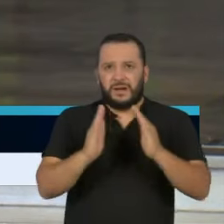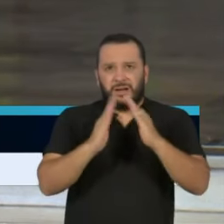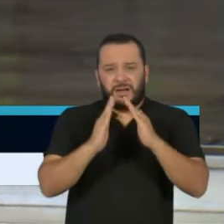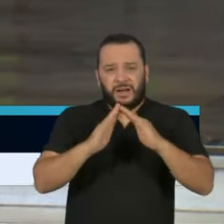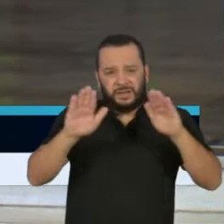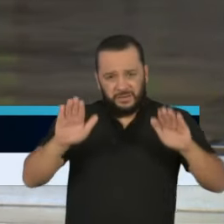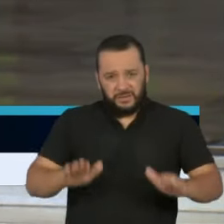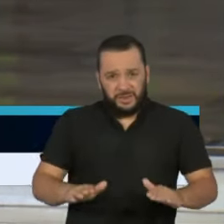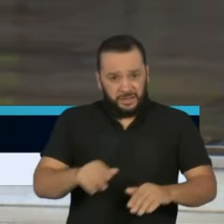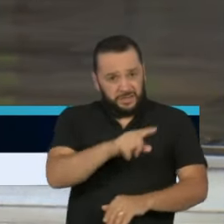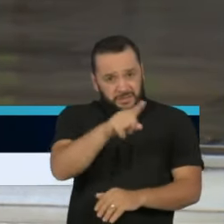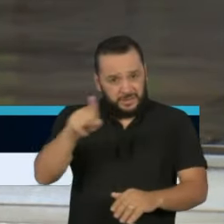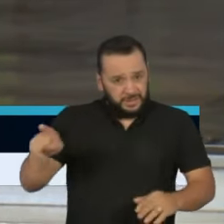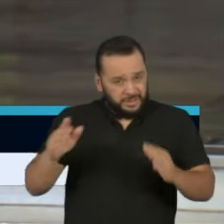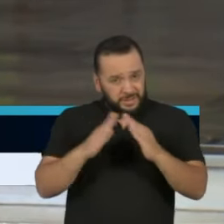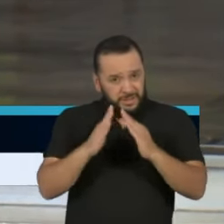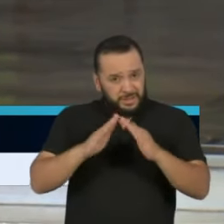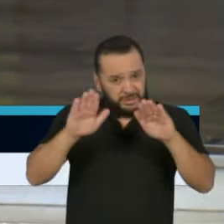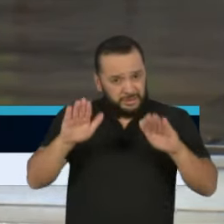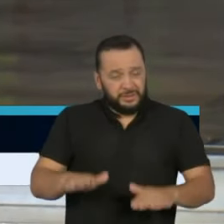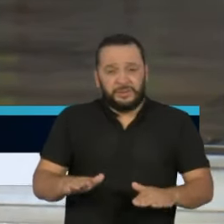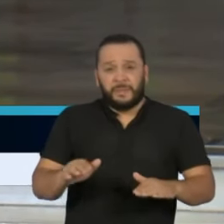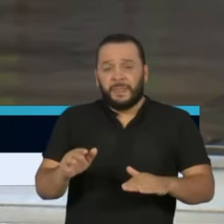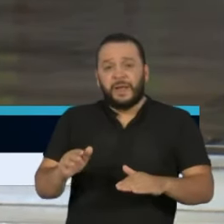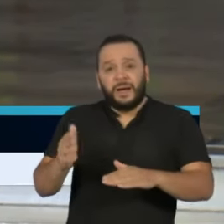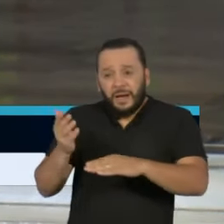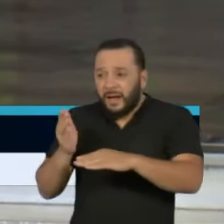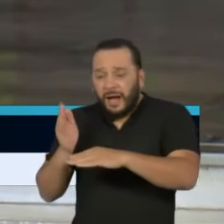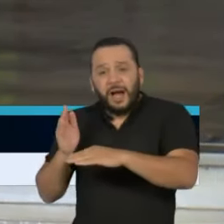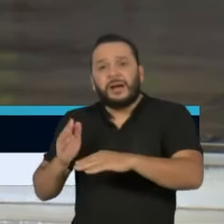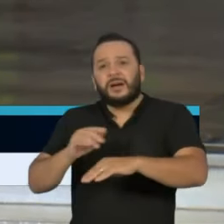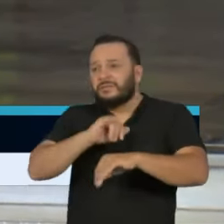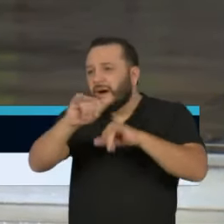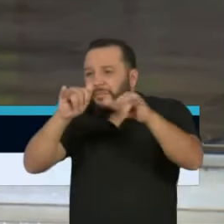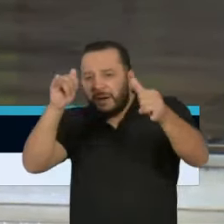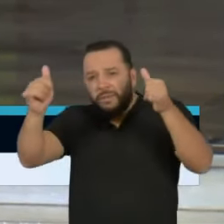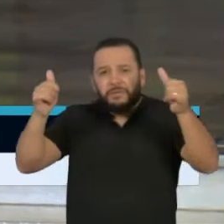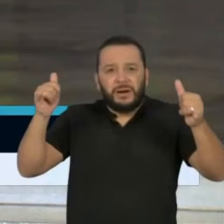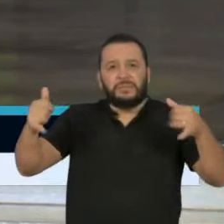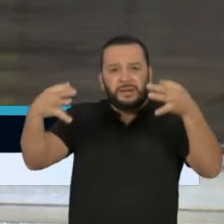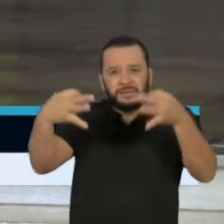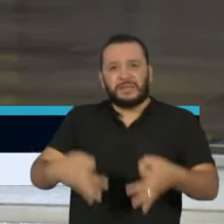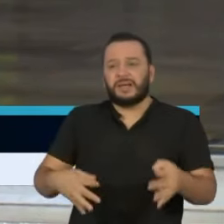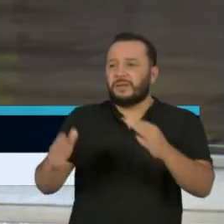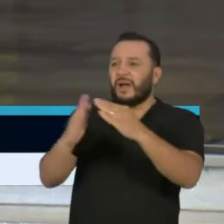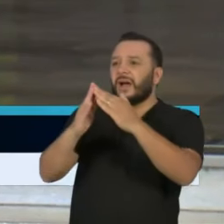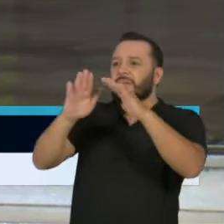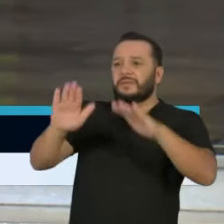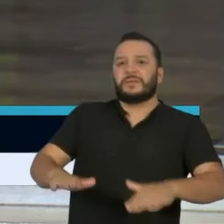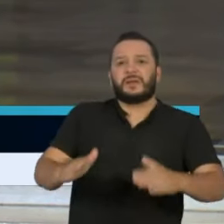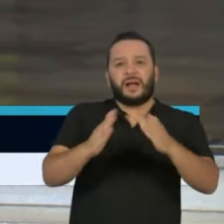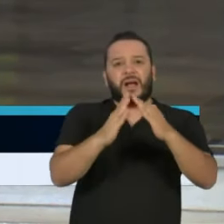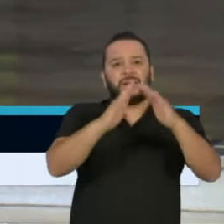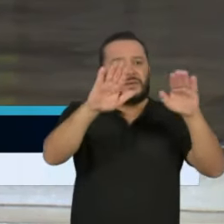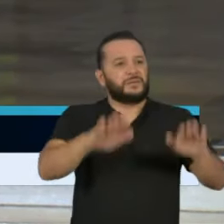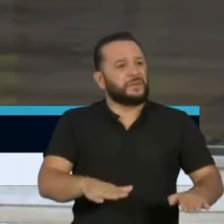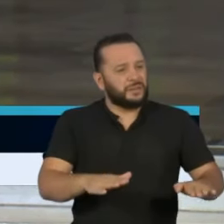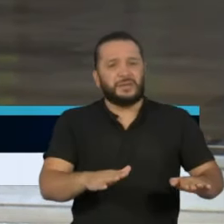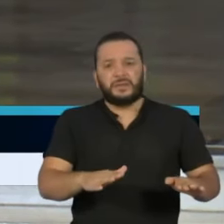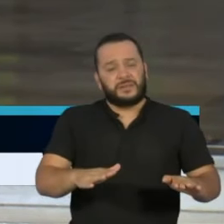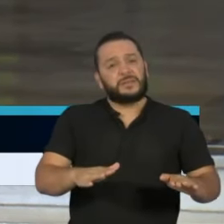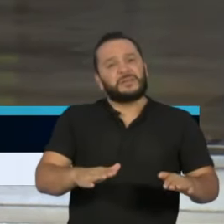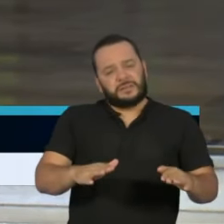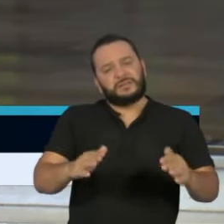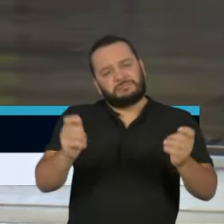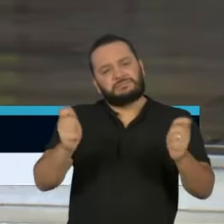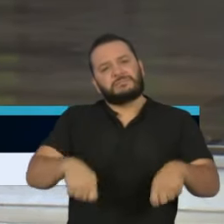Ao fazerem isso e ao ajudarem a multiplicar a mensagem correta de ficar em casa, vocês estarão ajudando